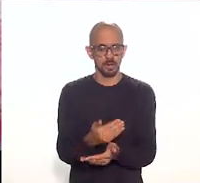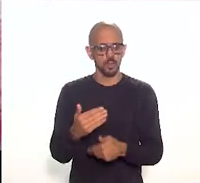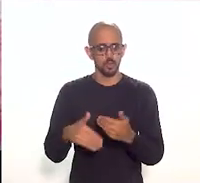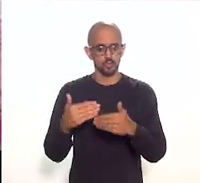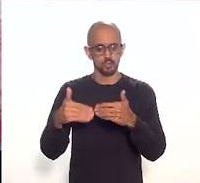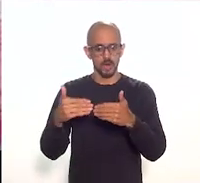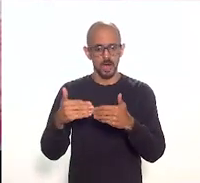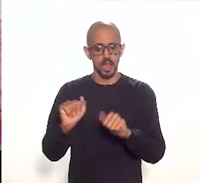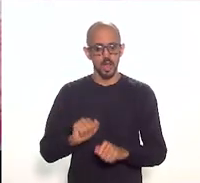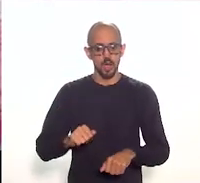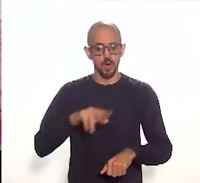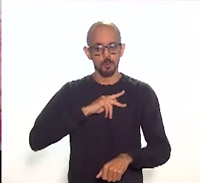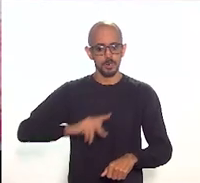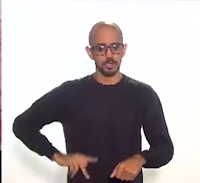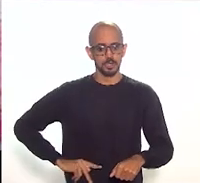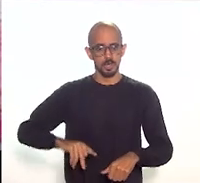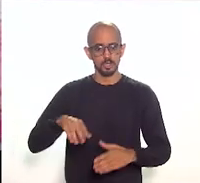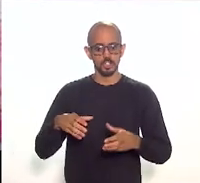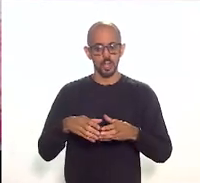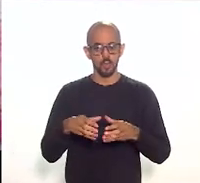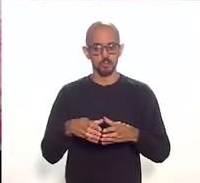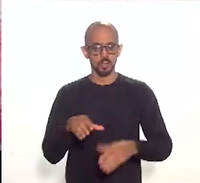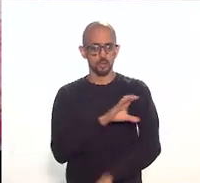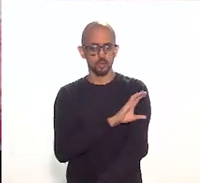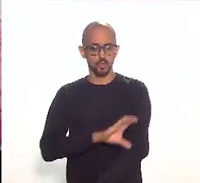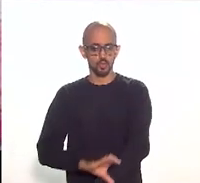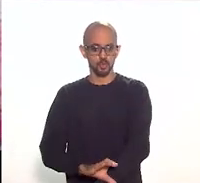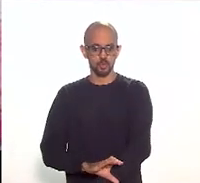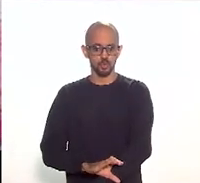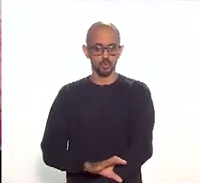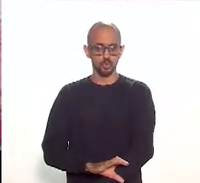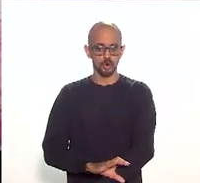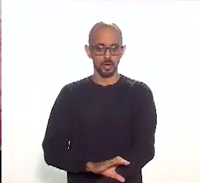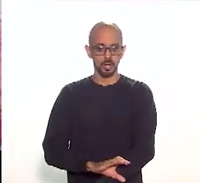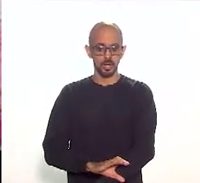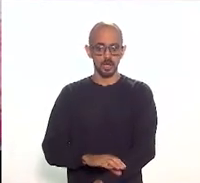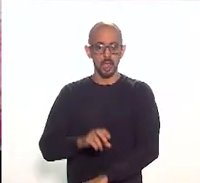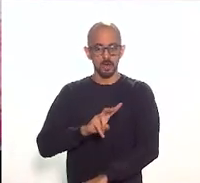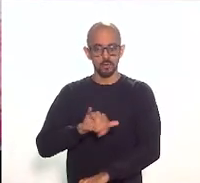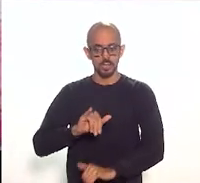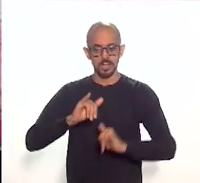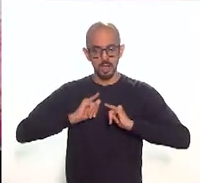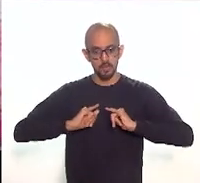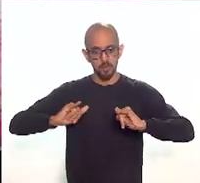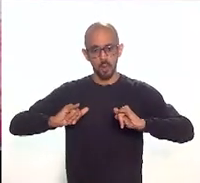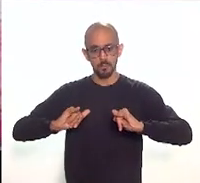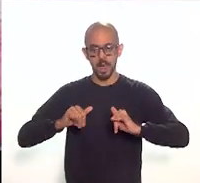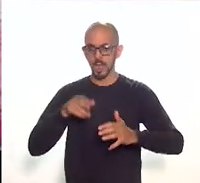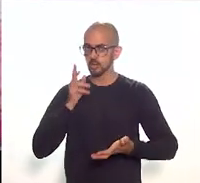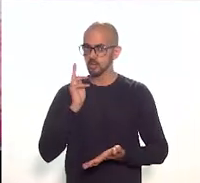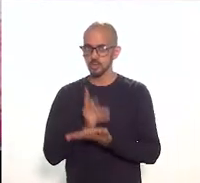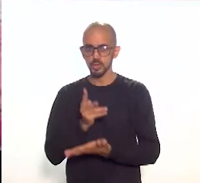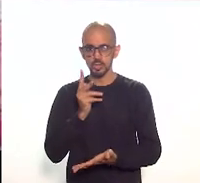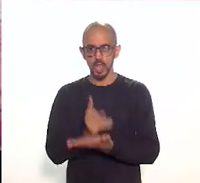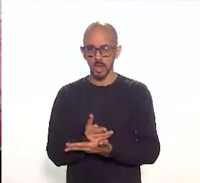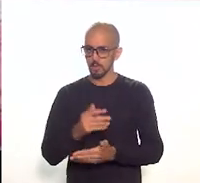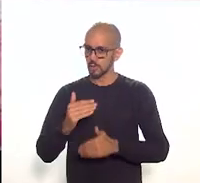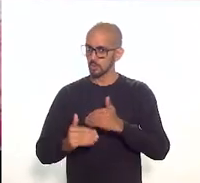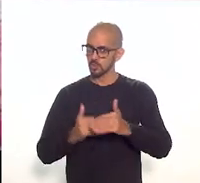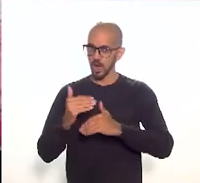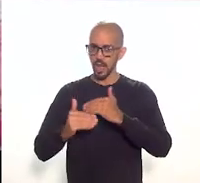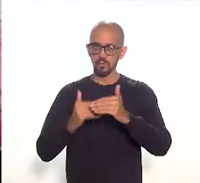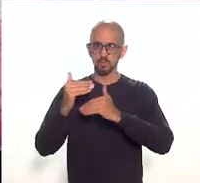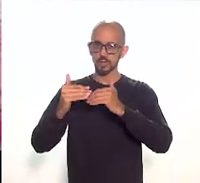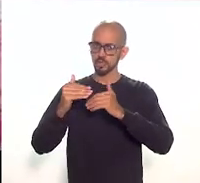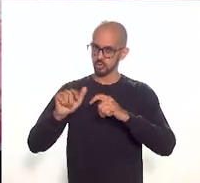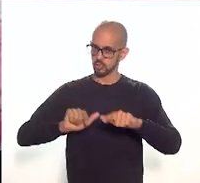Comissão de Cultura da Assembleia Legislativa do Estado do Rio de Janeiro será informado periodicamente sobre os avanços e desdobramentos do